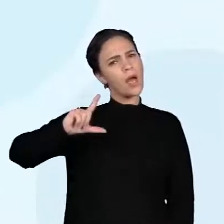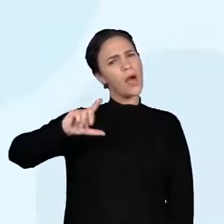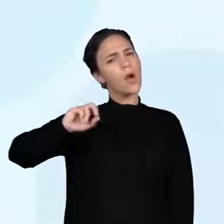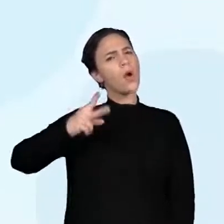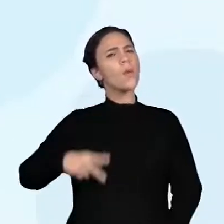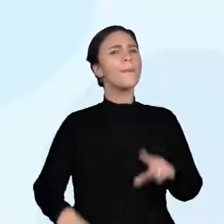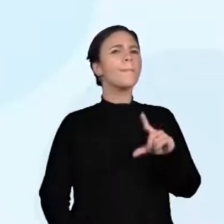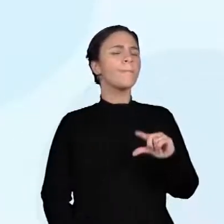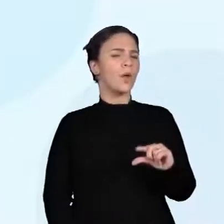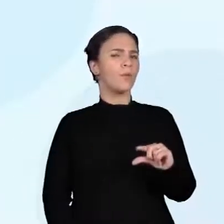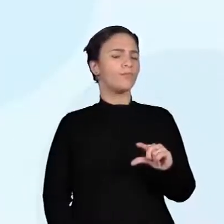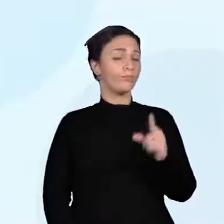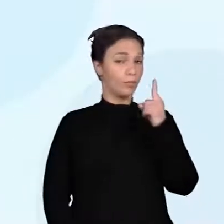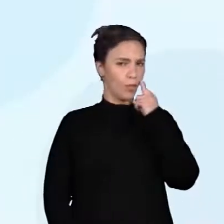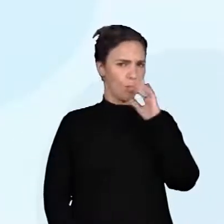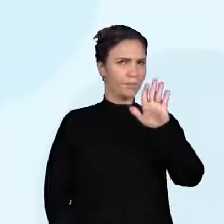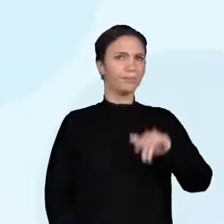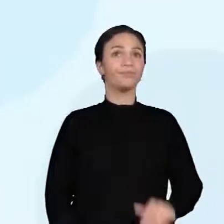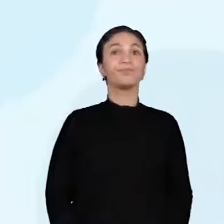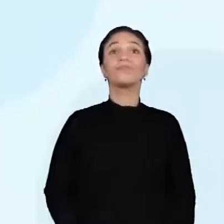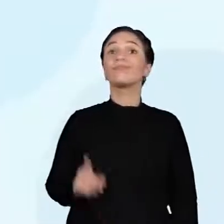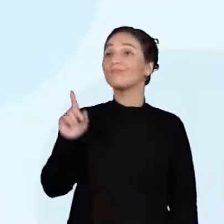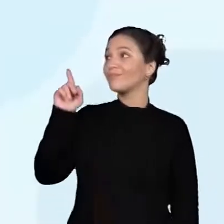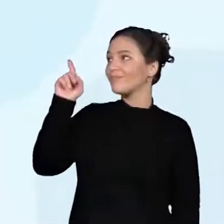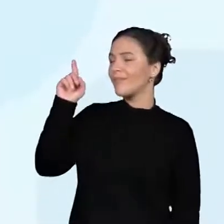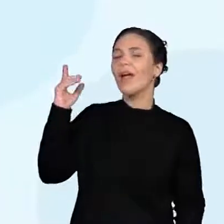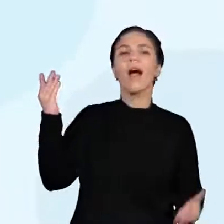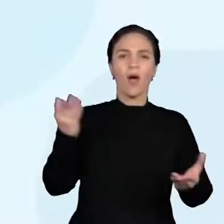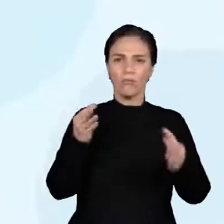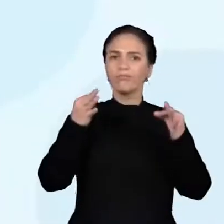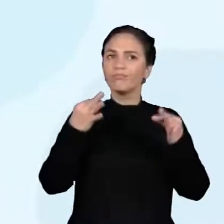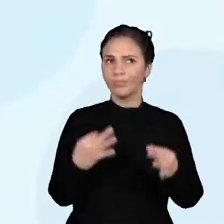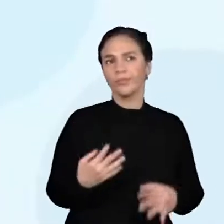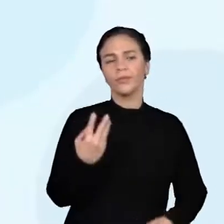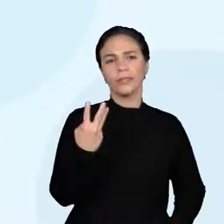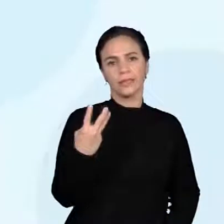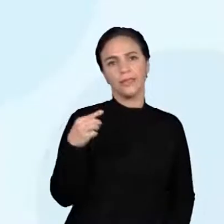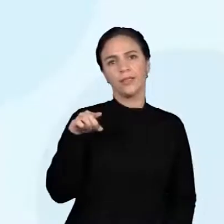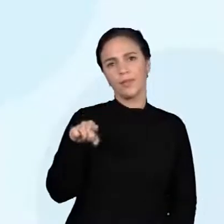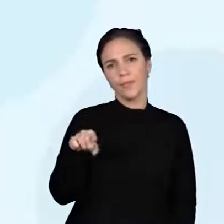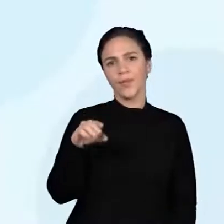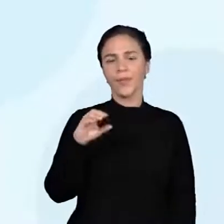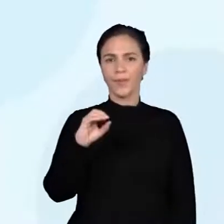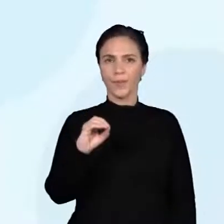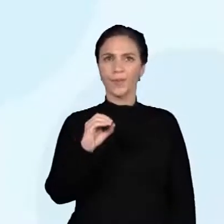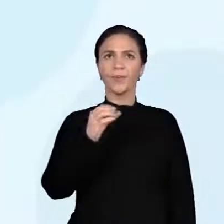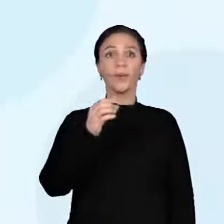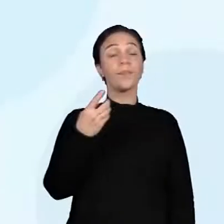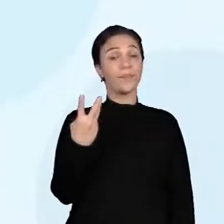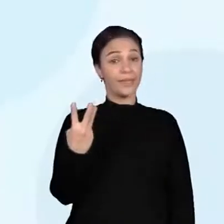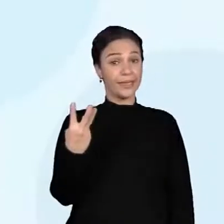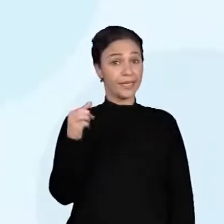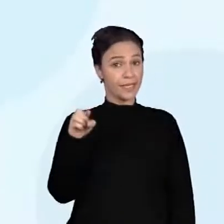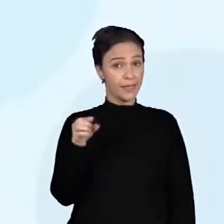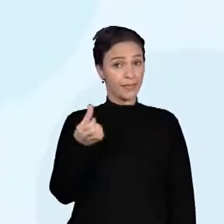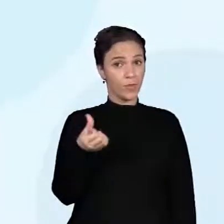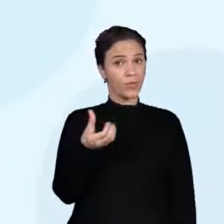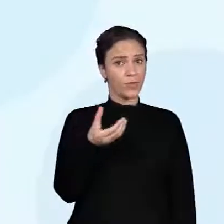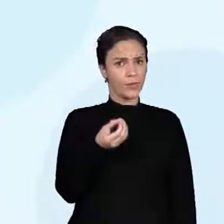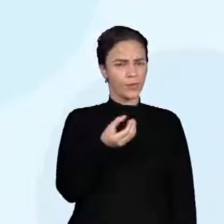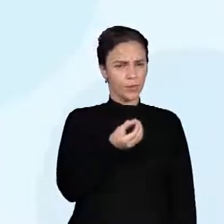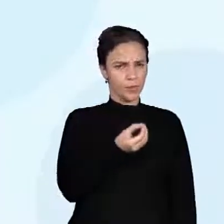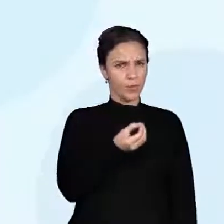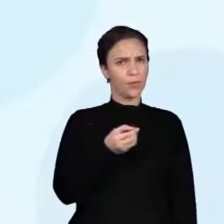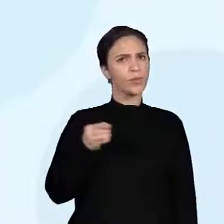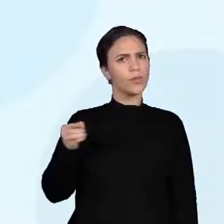.600 da nossa conta. Agora é o 3.600. Ele é maior ou menor